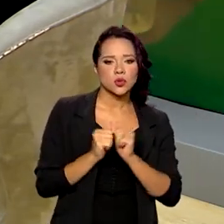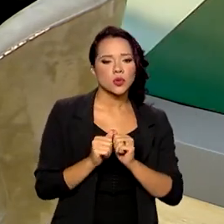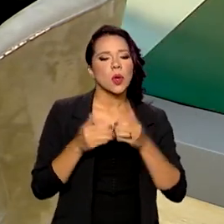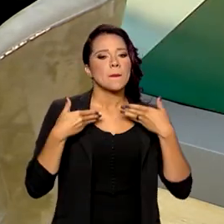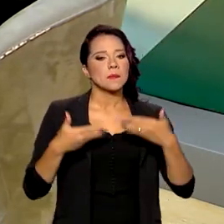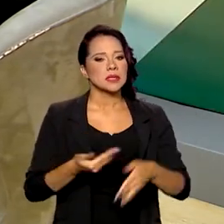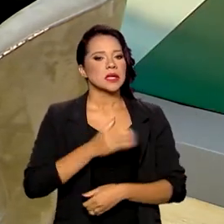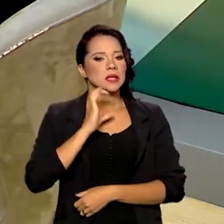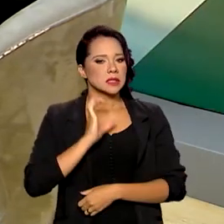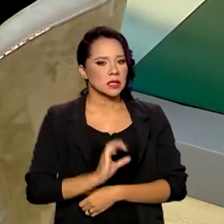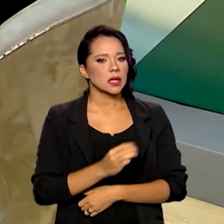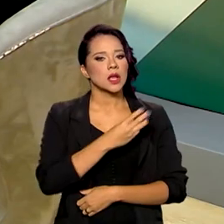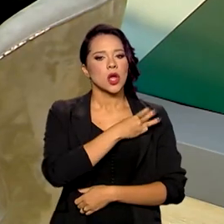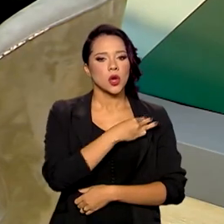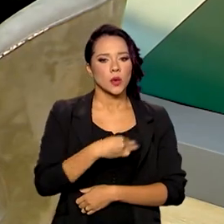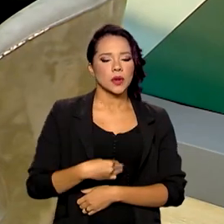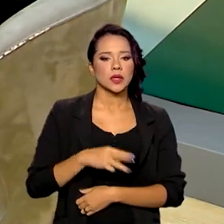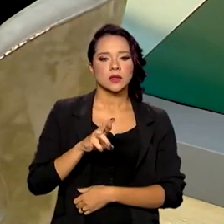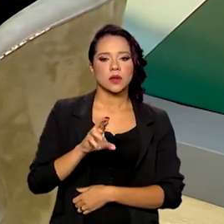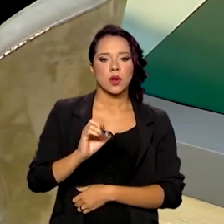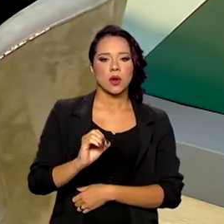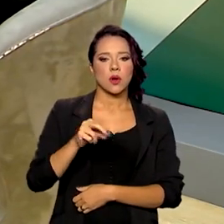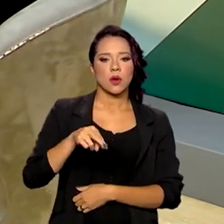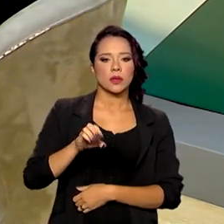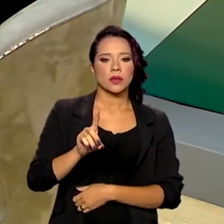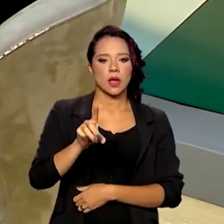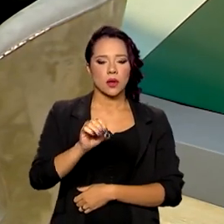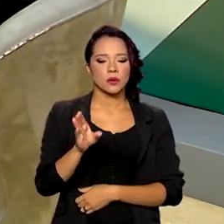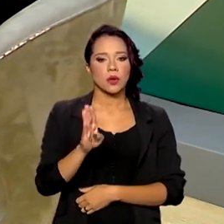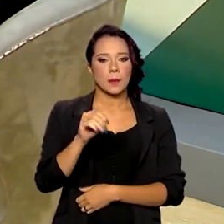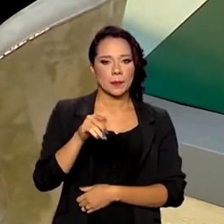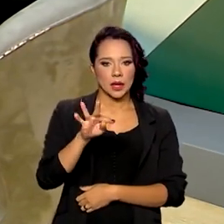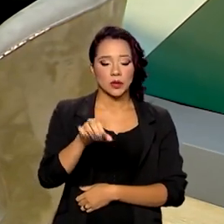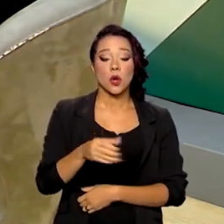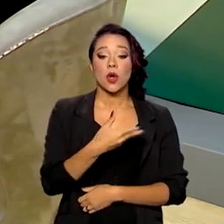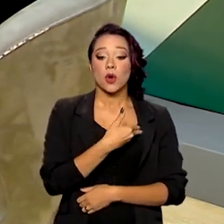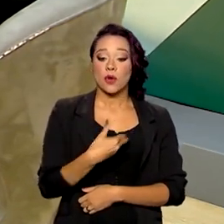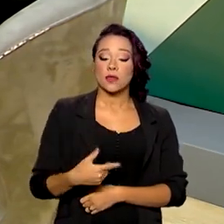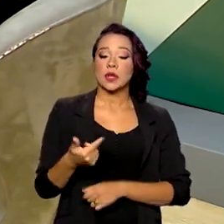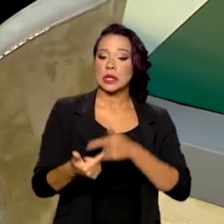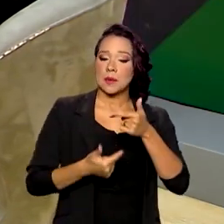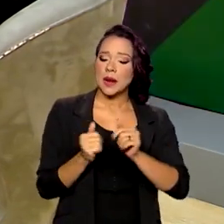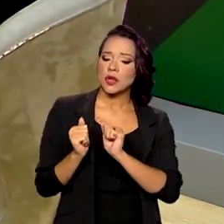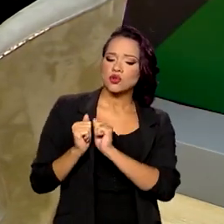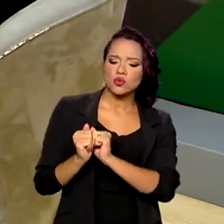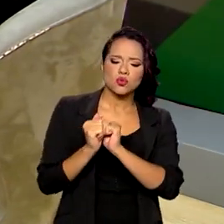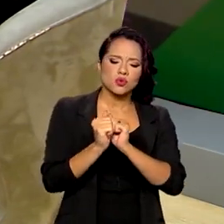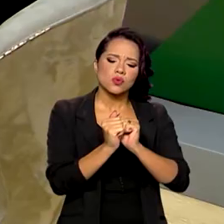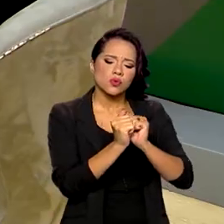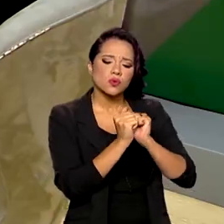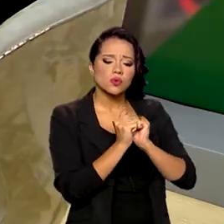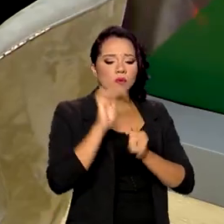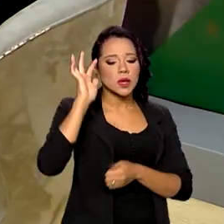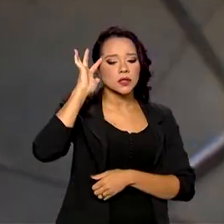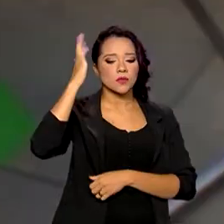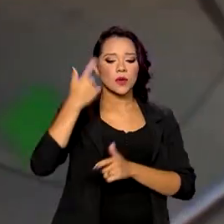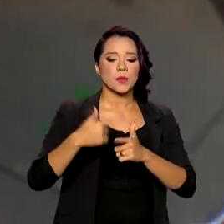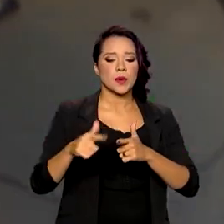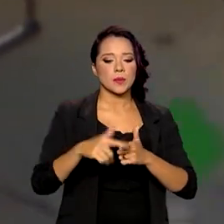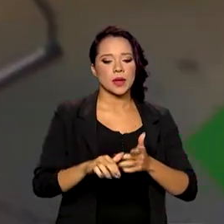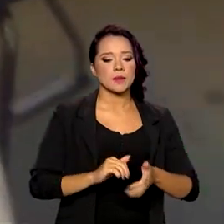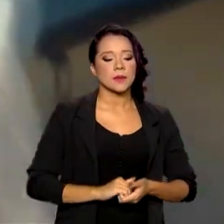Cidadania, o ministro Ronaldo Bento, né? O governo tem que trabalhar em conjunto para resolver esse tipo de situação.